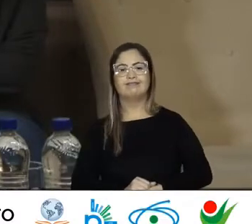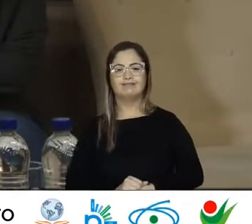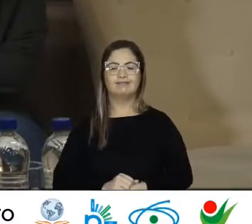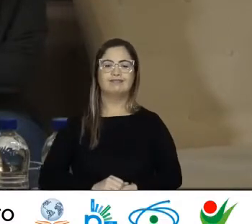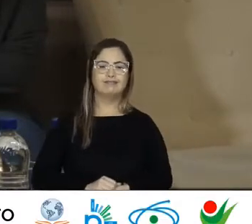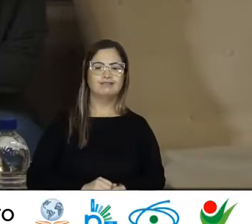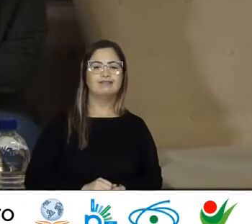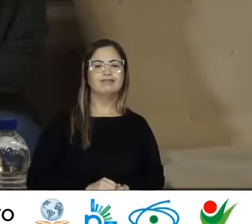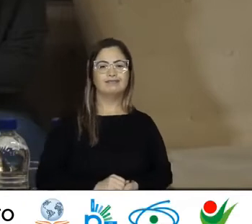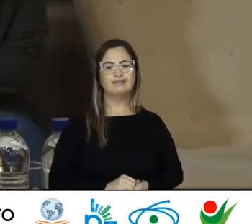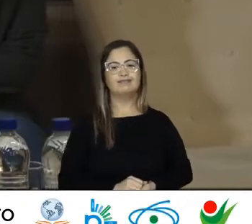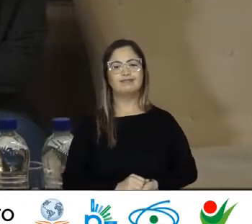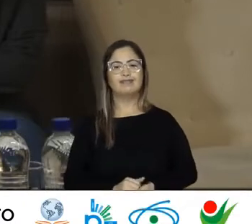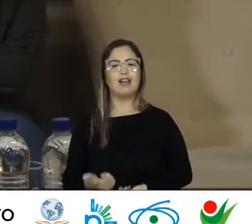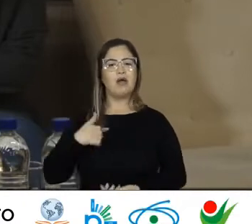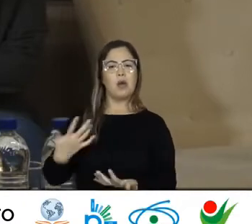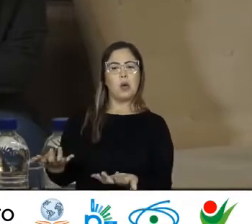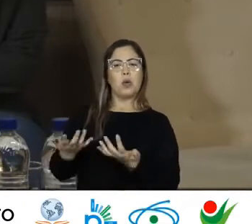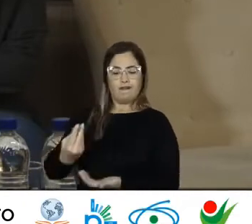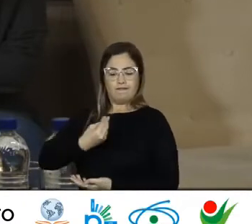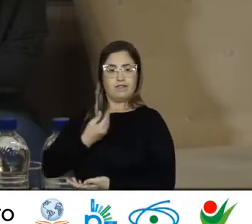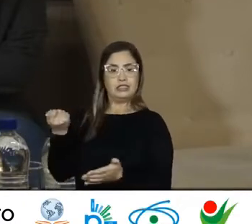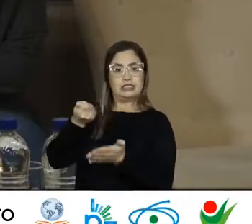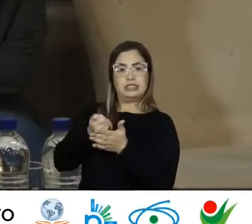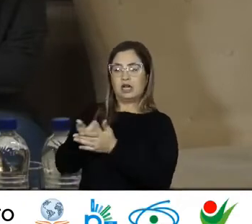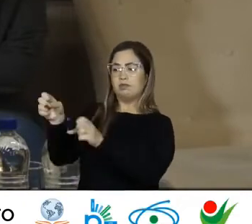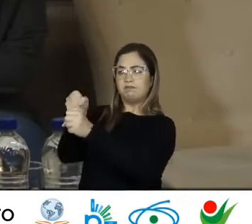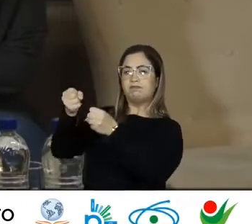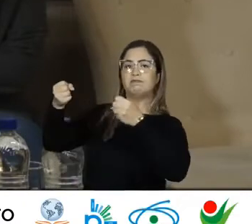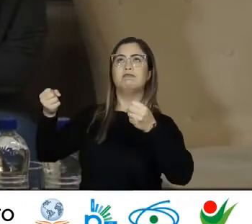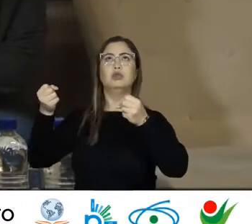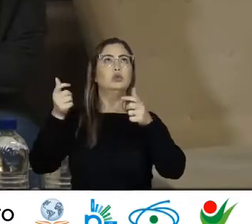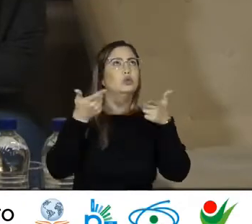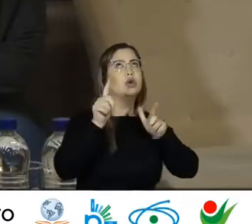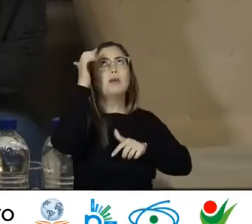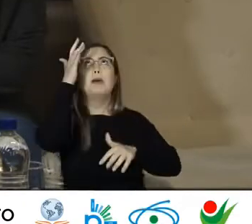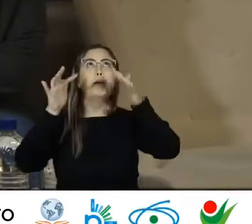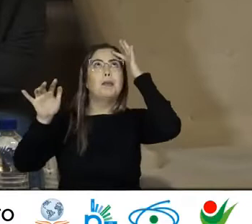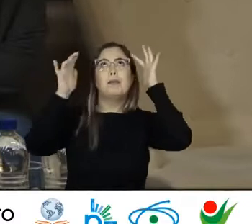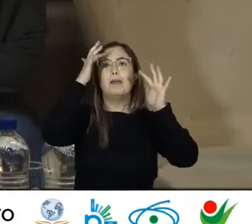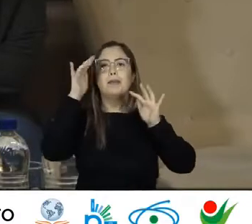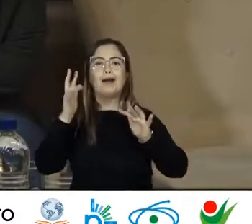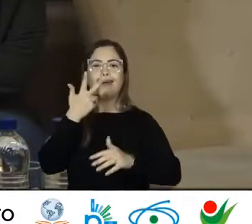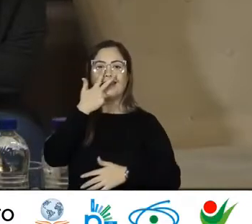Eu quero uma porta Entreaberta Um seio, um teto Um colo Um sonho de país